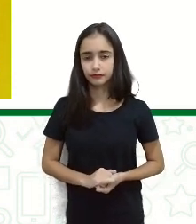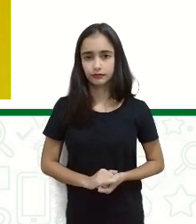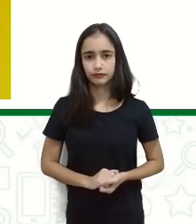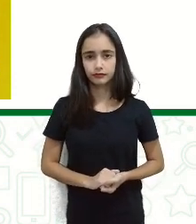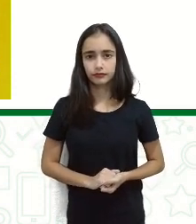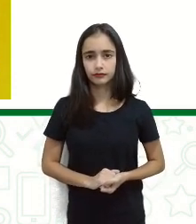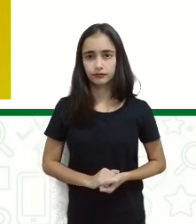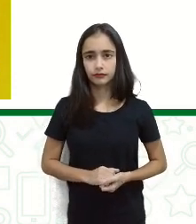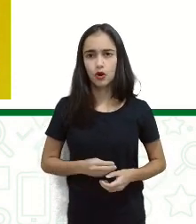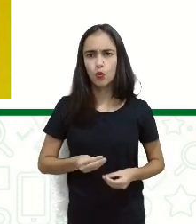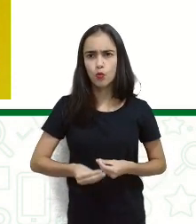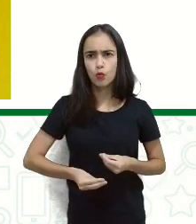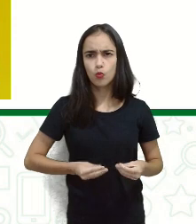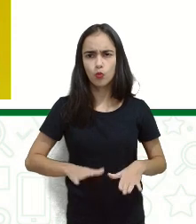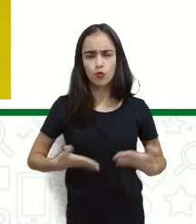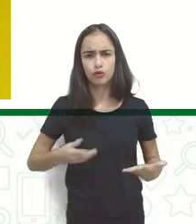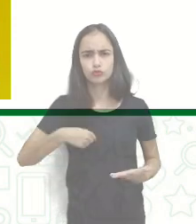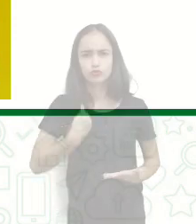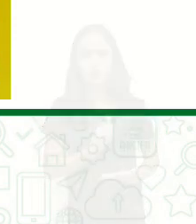beijo...